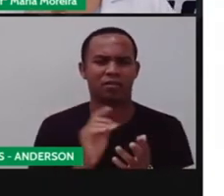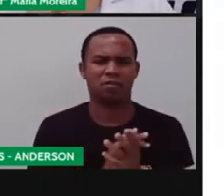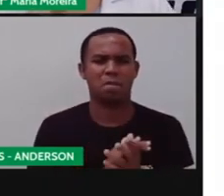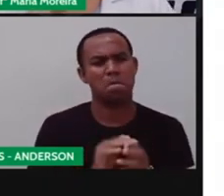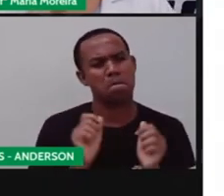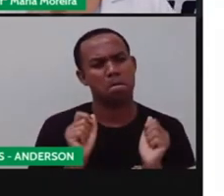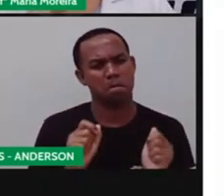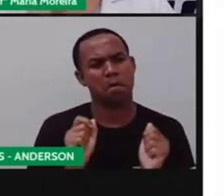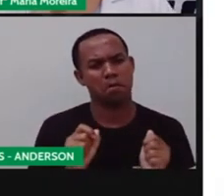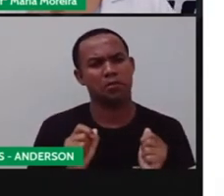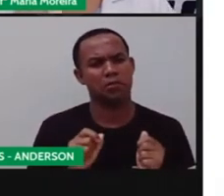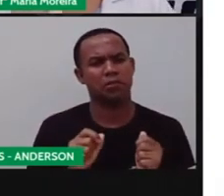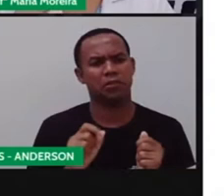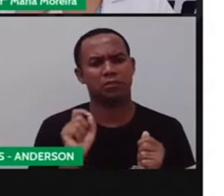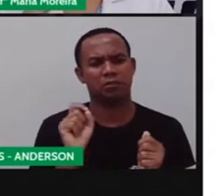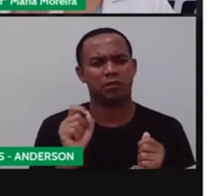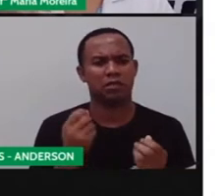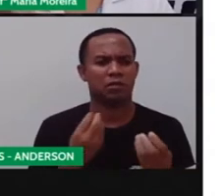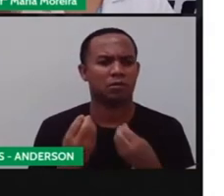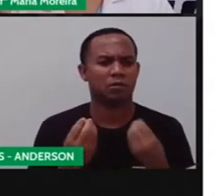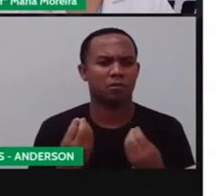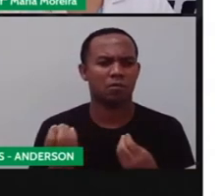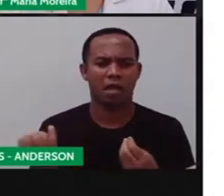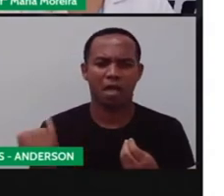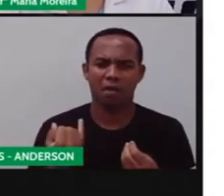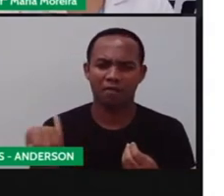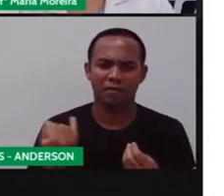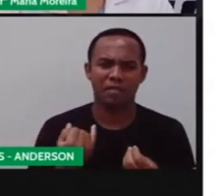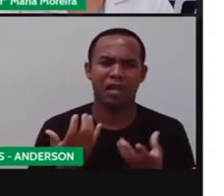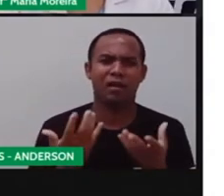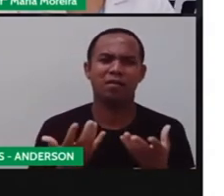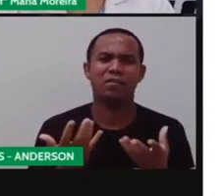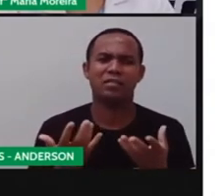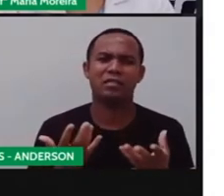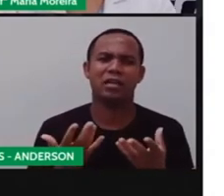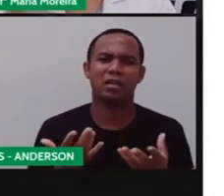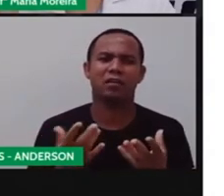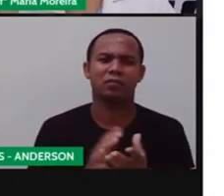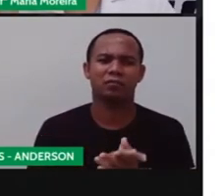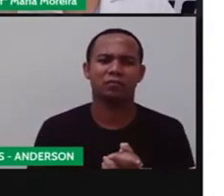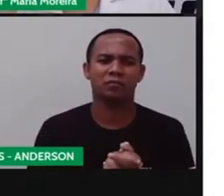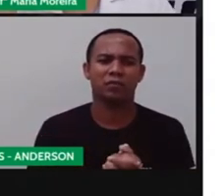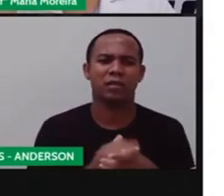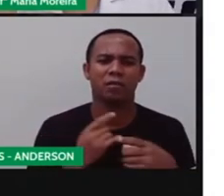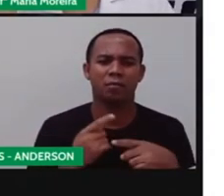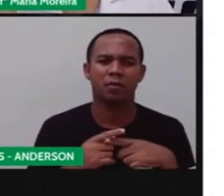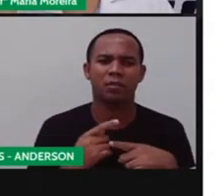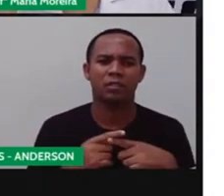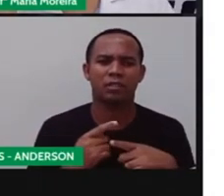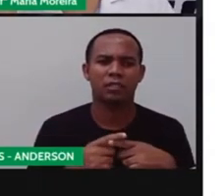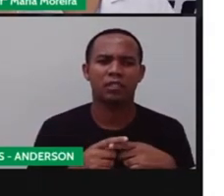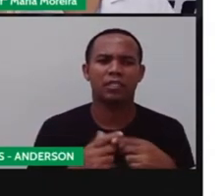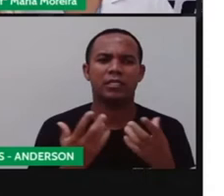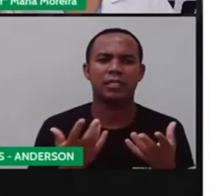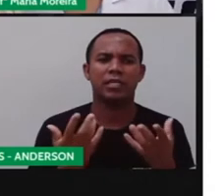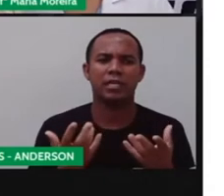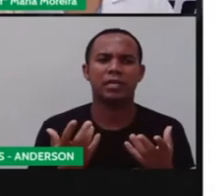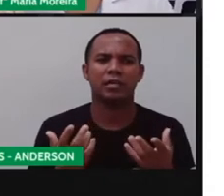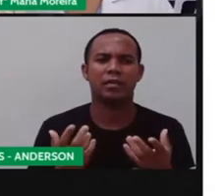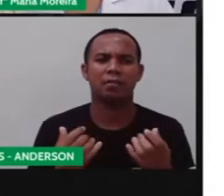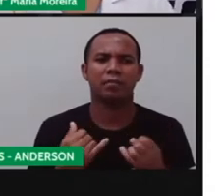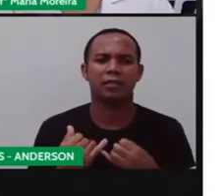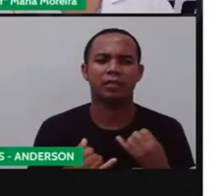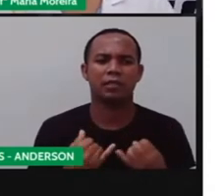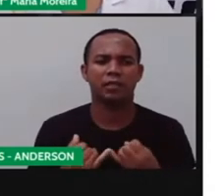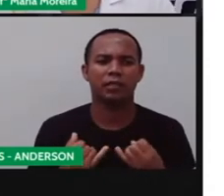pode influenciar a minha decisão porque ela vai me dizer o que ela quer. Não é isso? Por que Josefina quer aquele brinquedo? Porque ela viu na